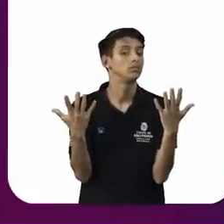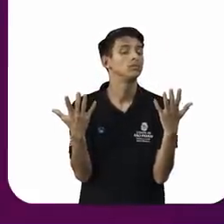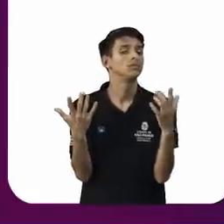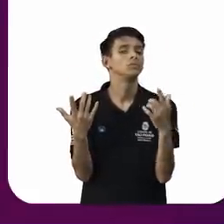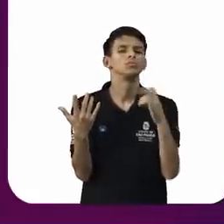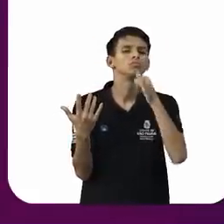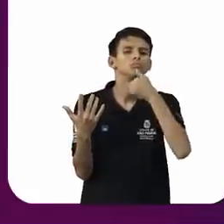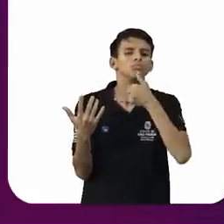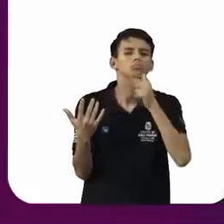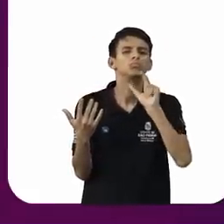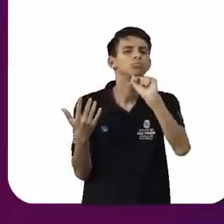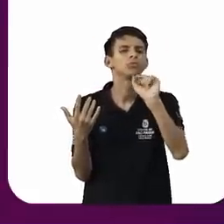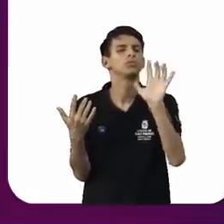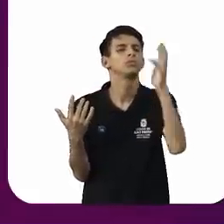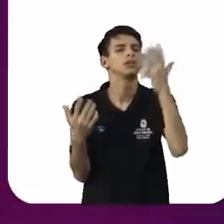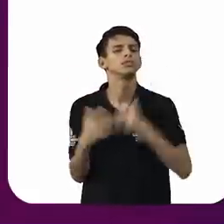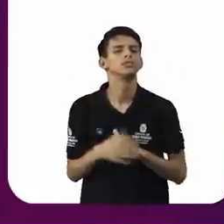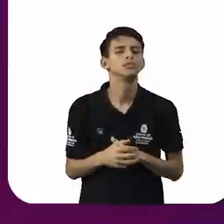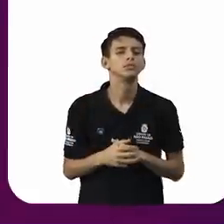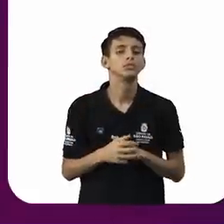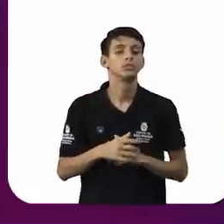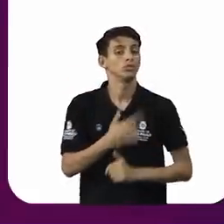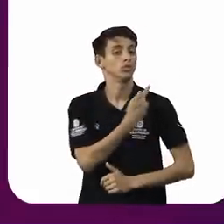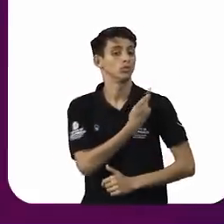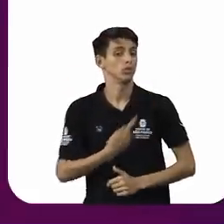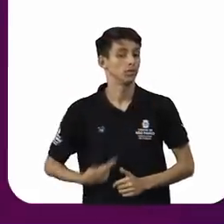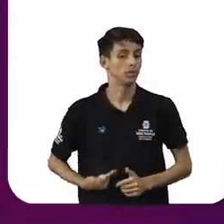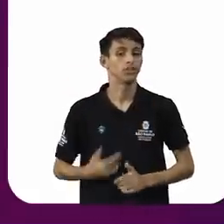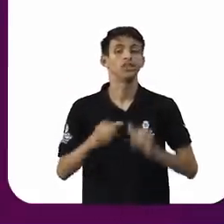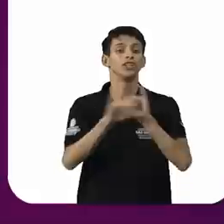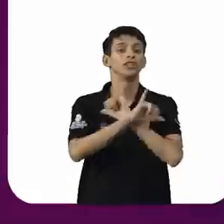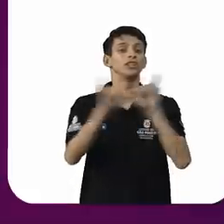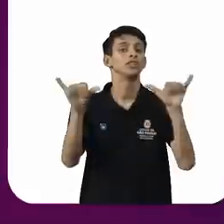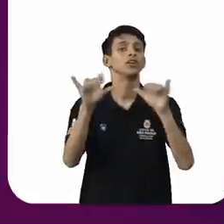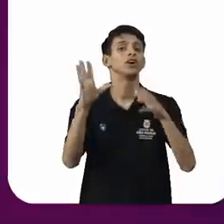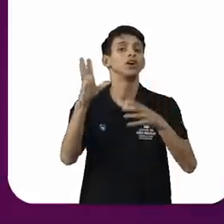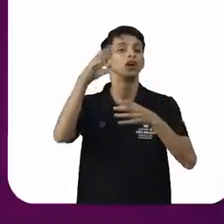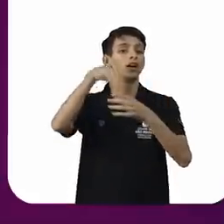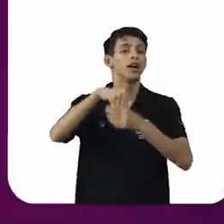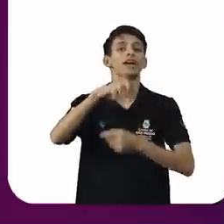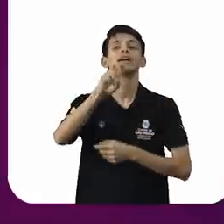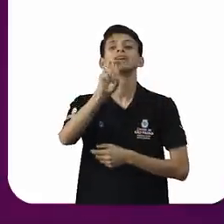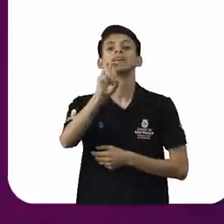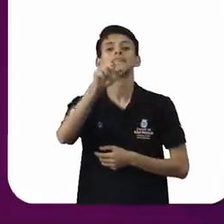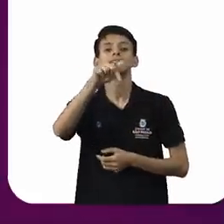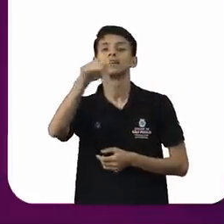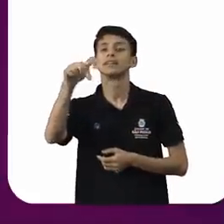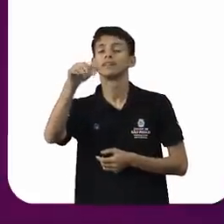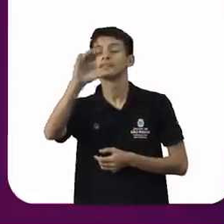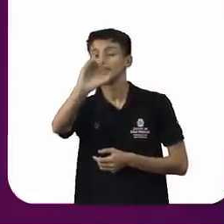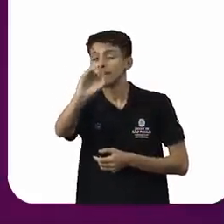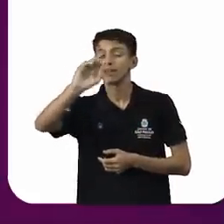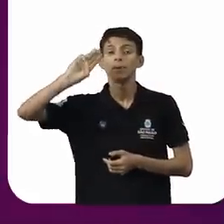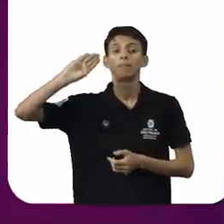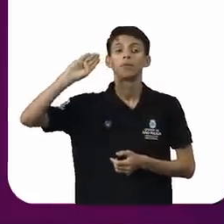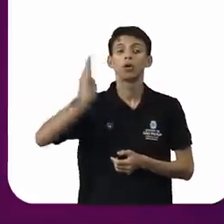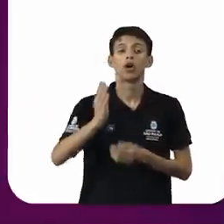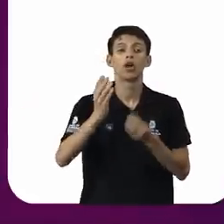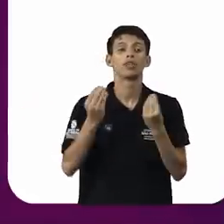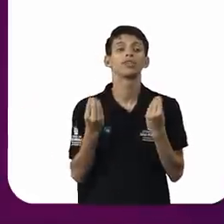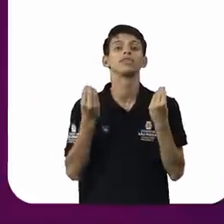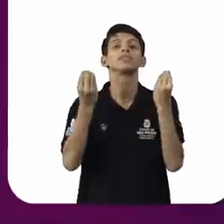desastroso, o que acontece? Imediatamente, o governo federal disse que vai colocar 570 e tantos bilhões na